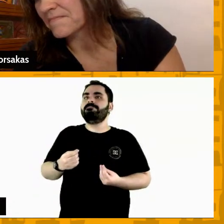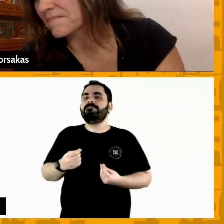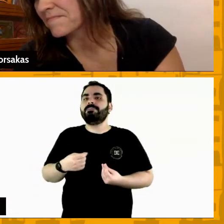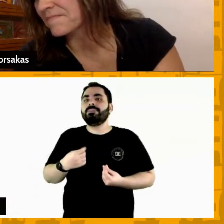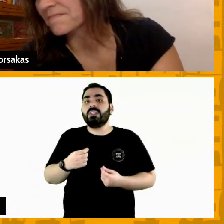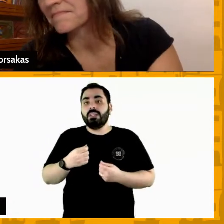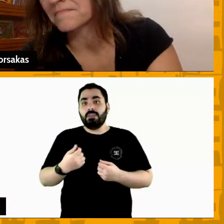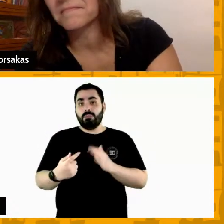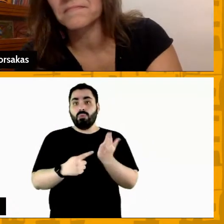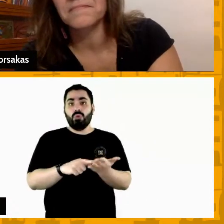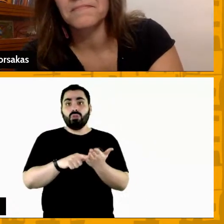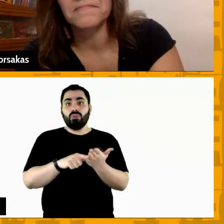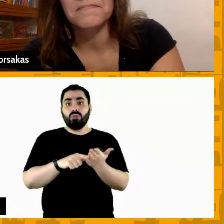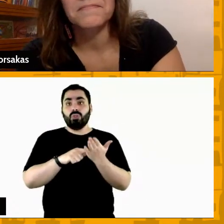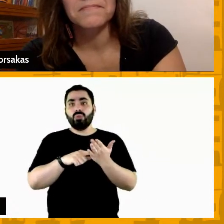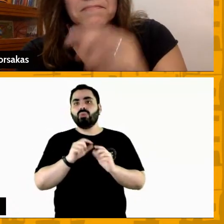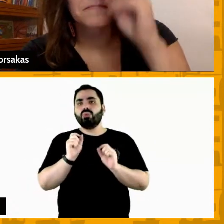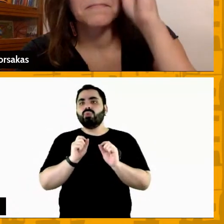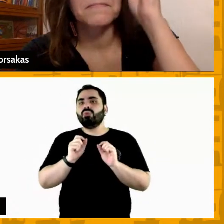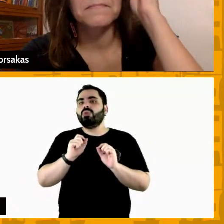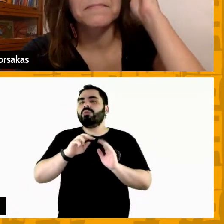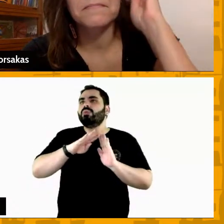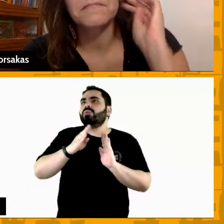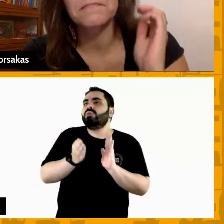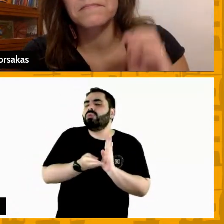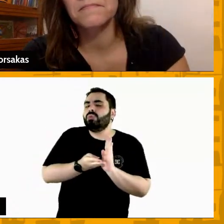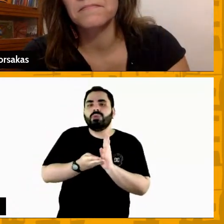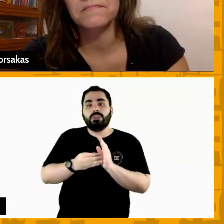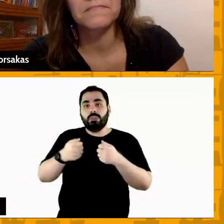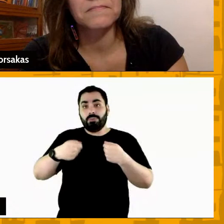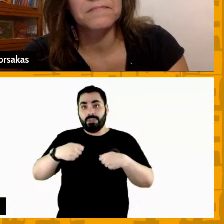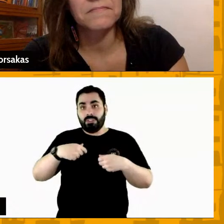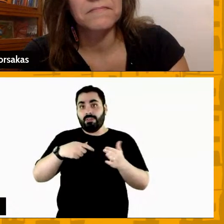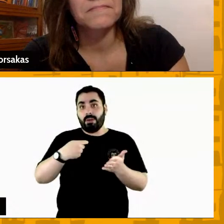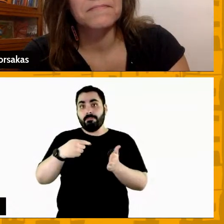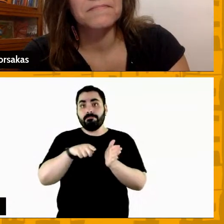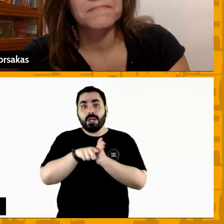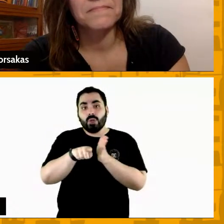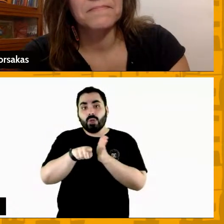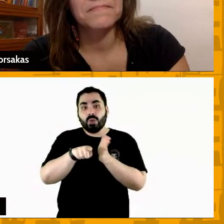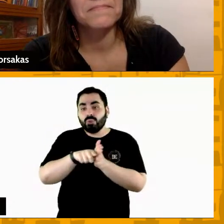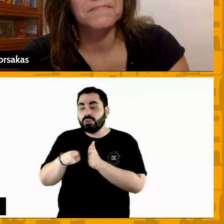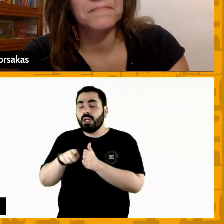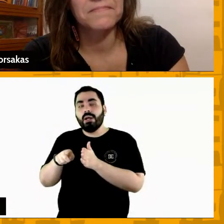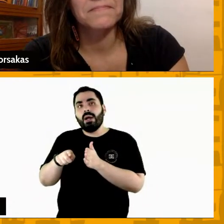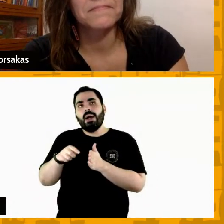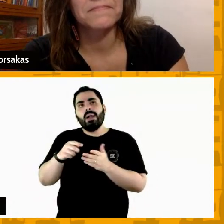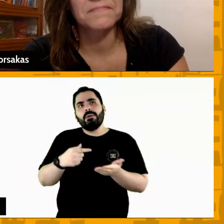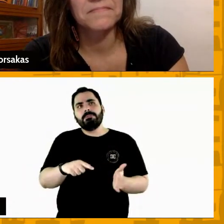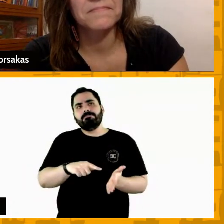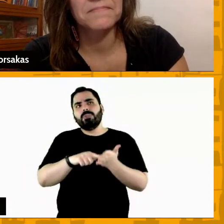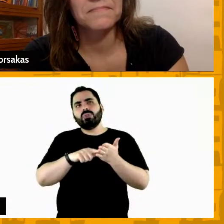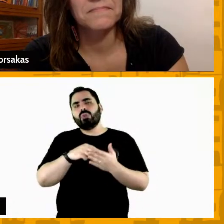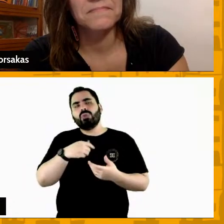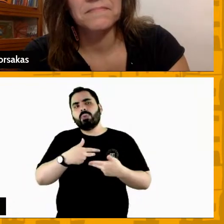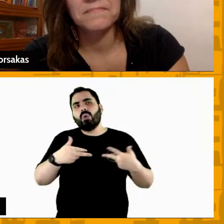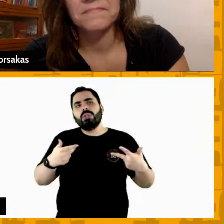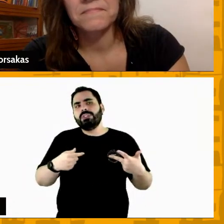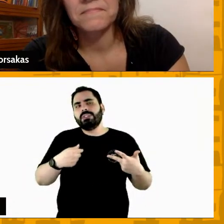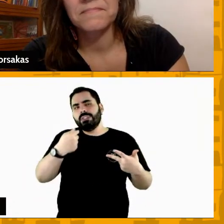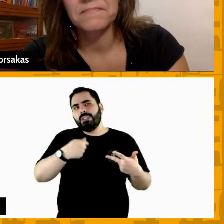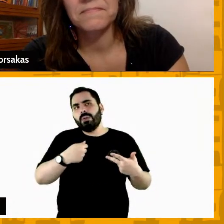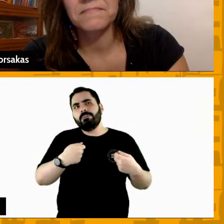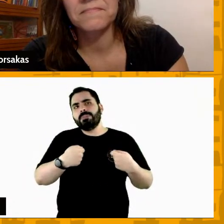perguntar e às vezes ele me indagava sobre algumas coisas que eu não tinha pensado e isso me gerava muita coisa